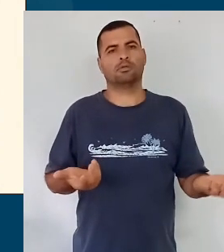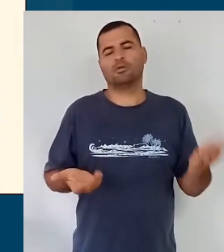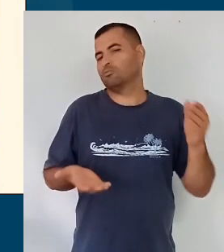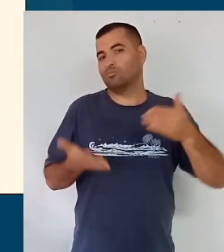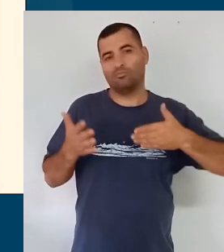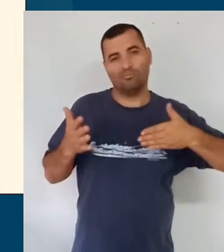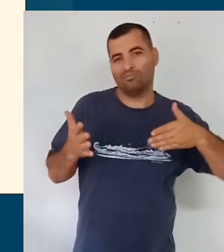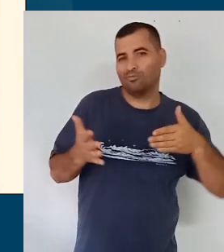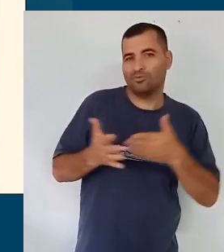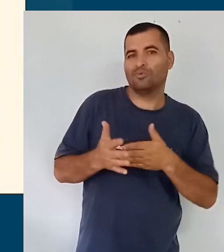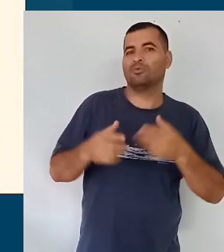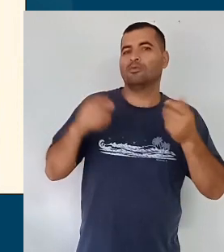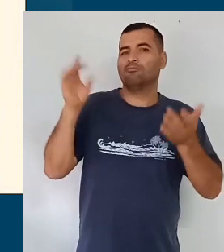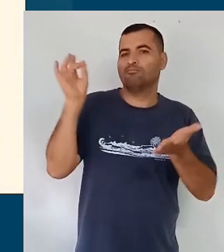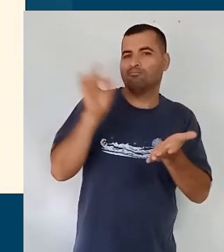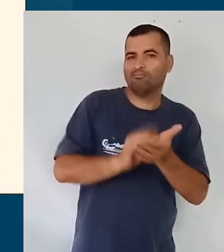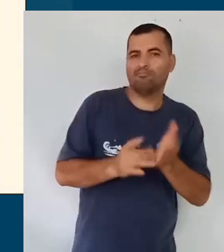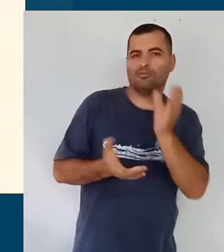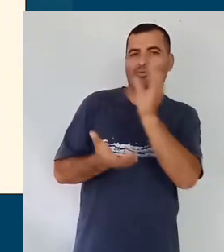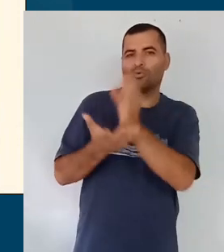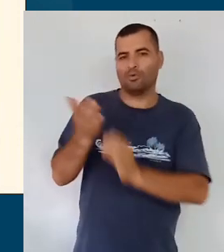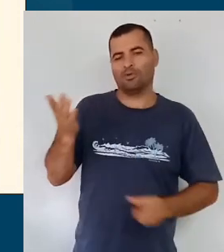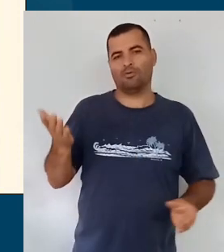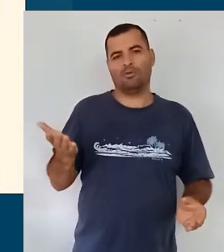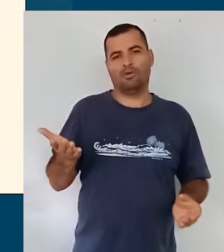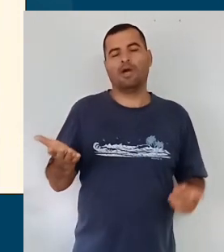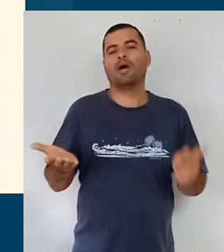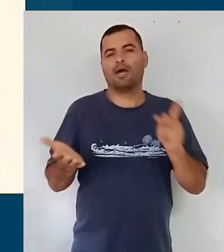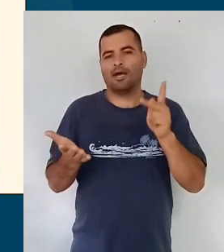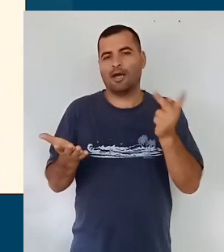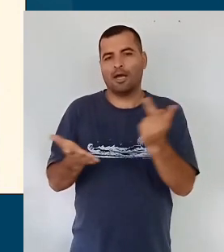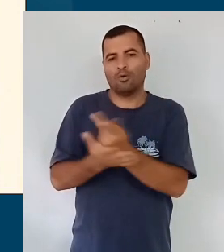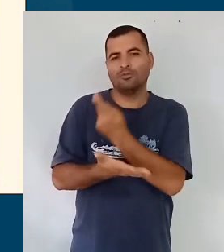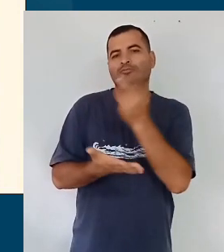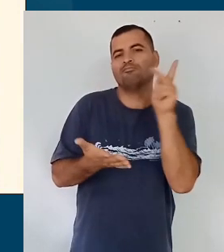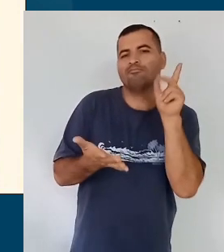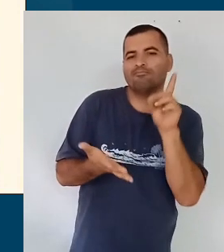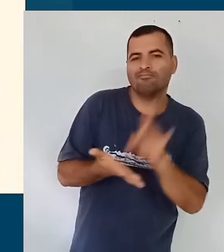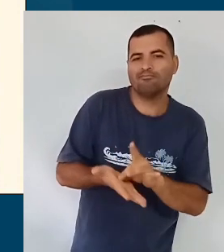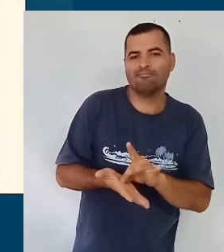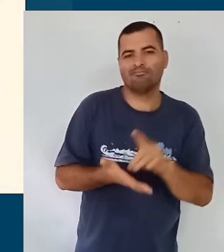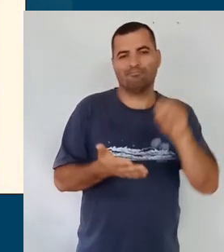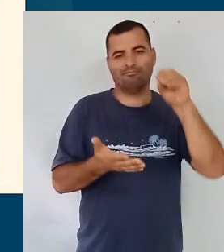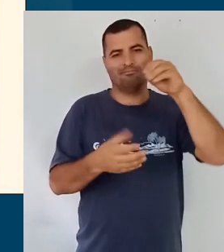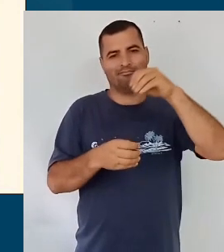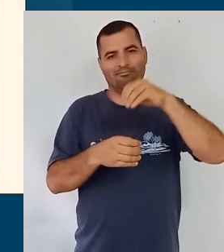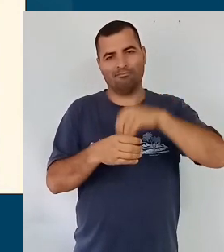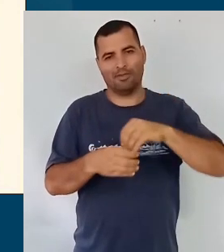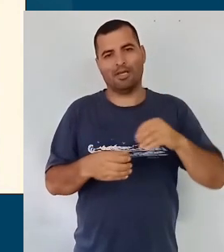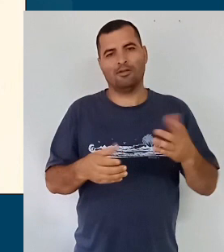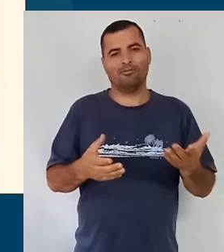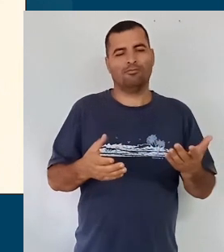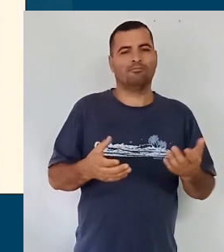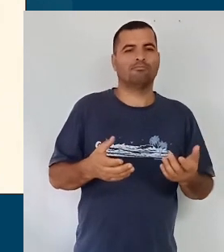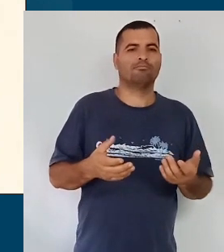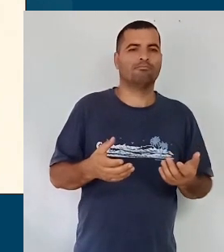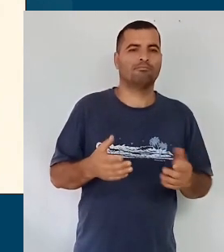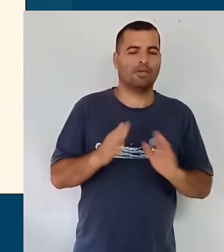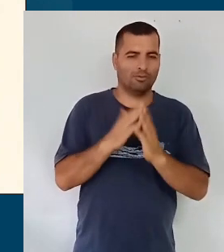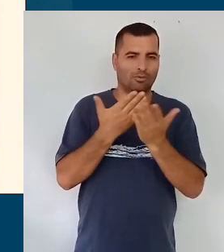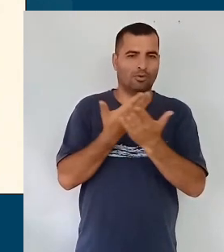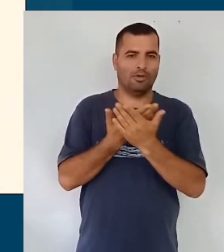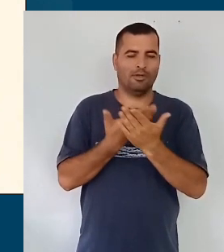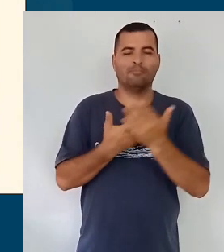botar o currículo em prática, fazer com que o currículo de fato seja implementado. Então, o cuidado que a gente tomou e que foi